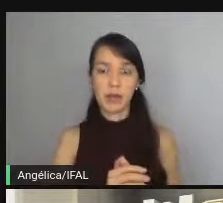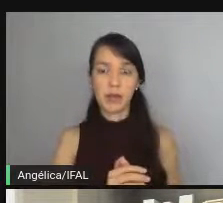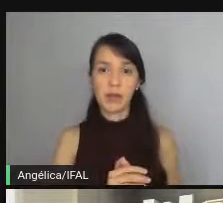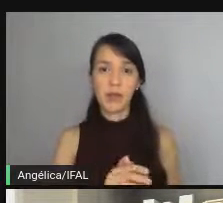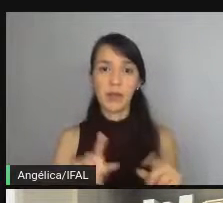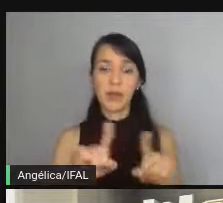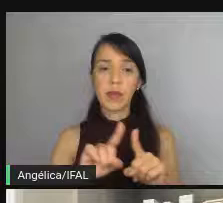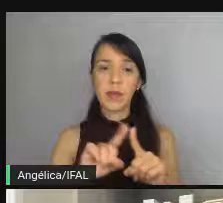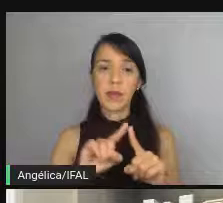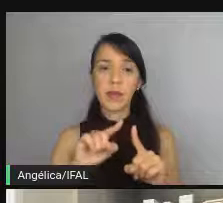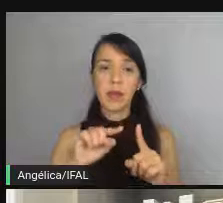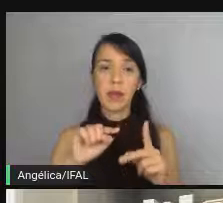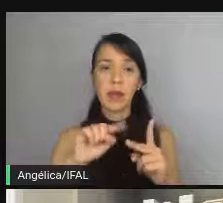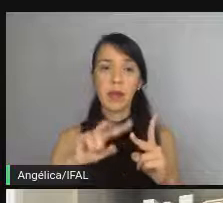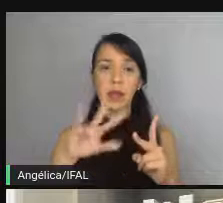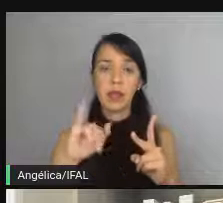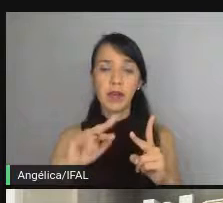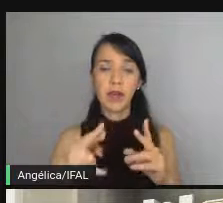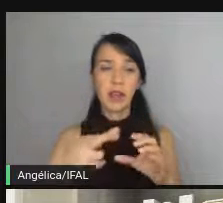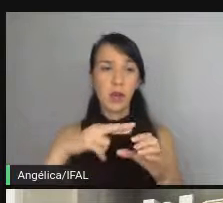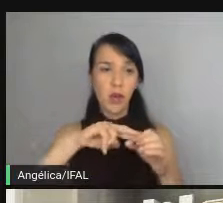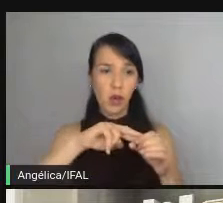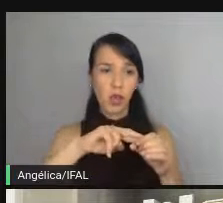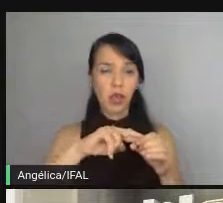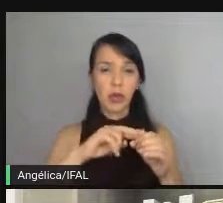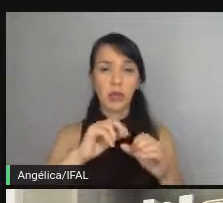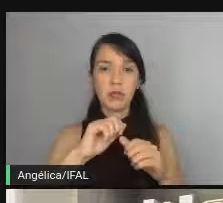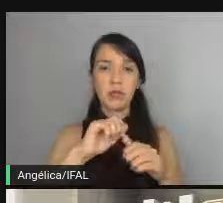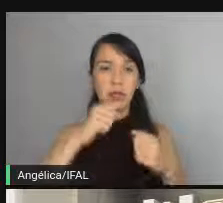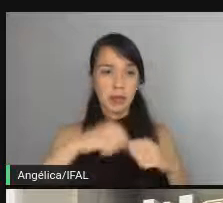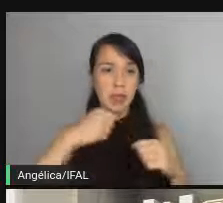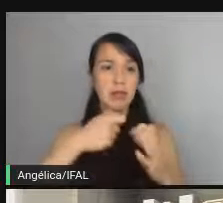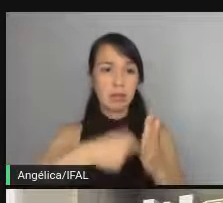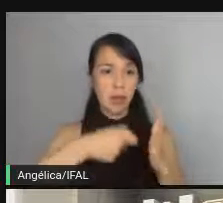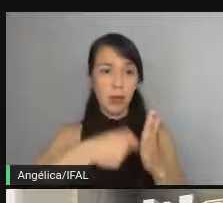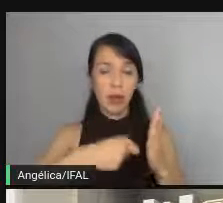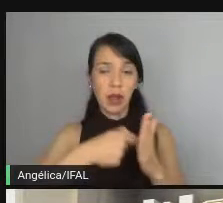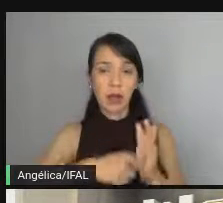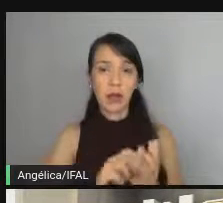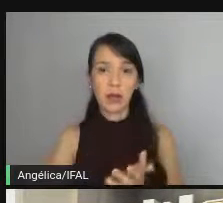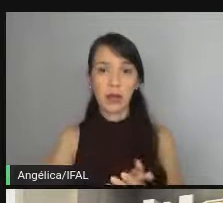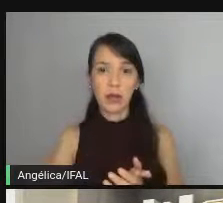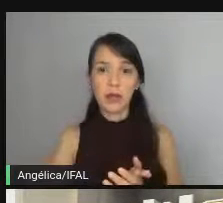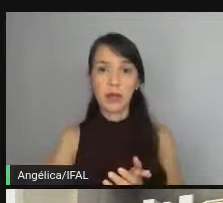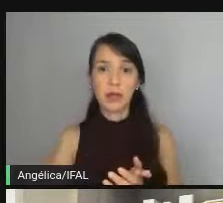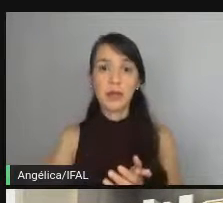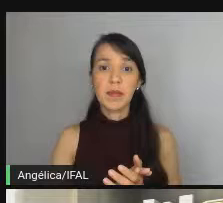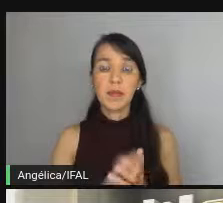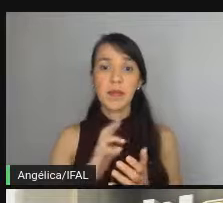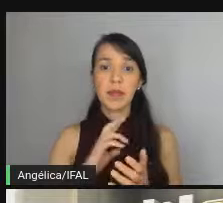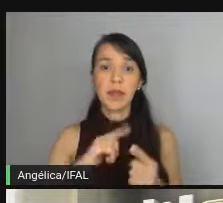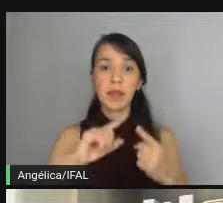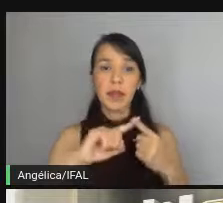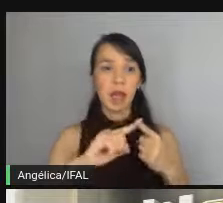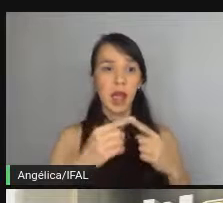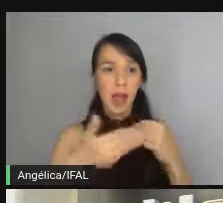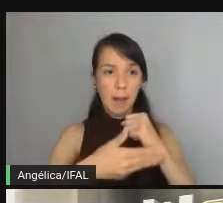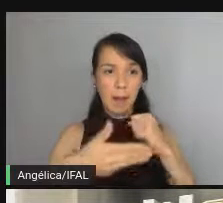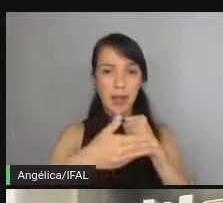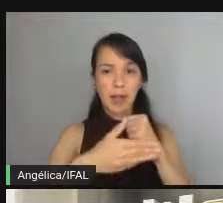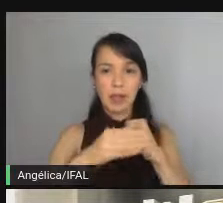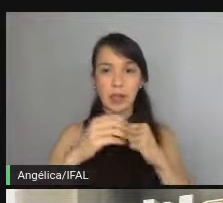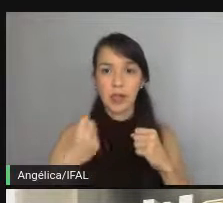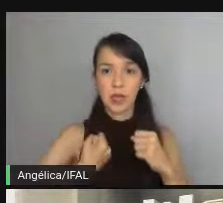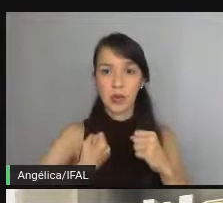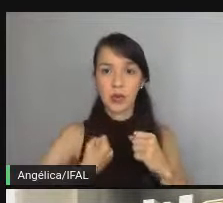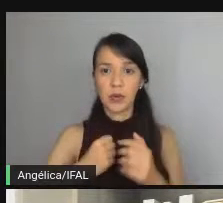Esse endpoint, ele vai ter um request, que são parâmetros obrigatórios. E os parâmetros obrigatórios vão uma base, que ele vai ter que ser um